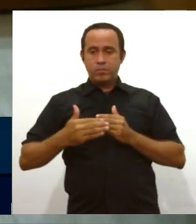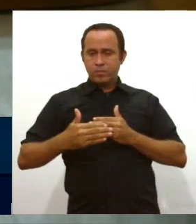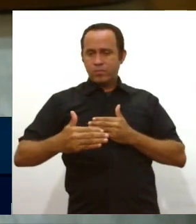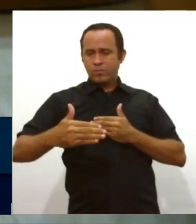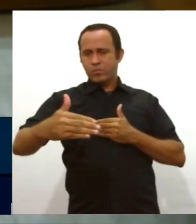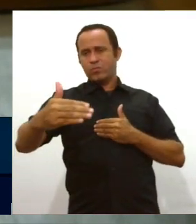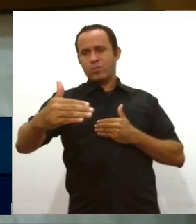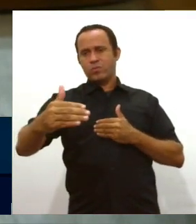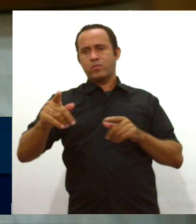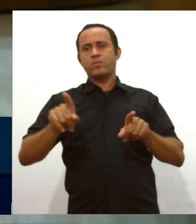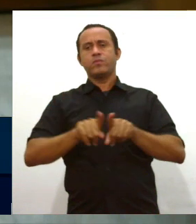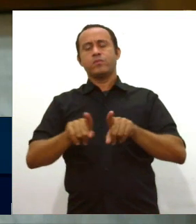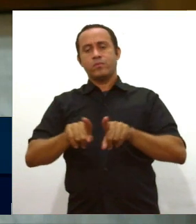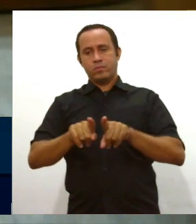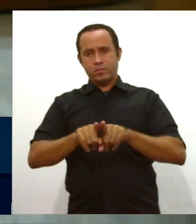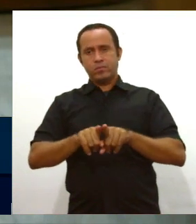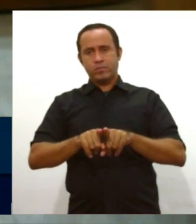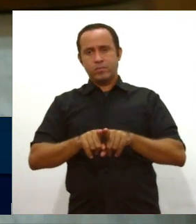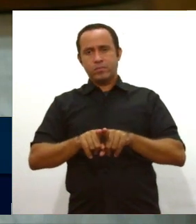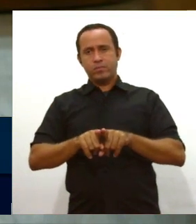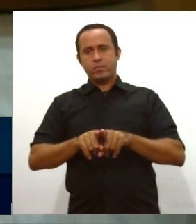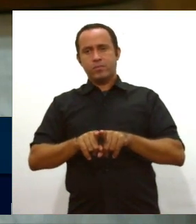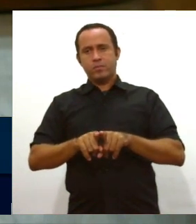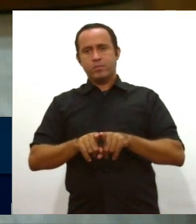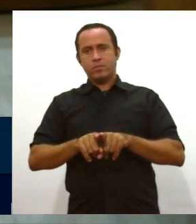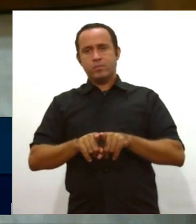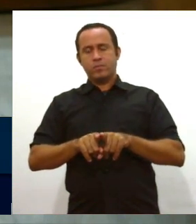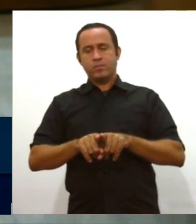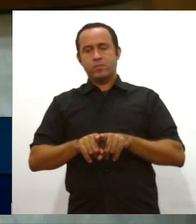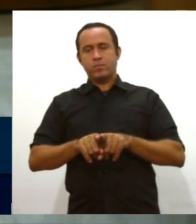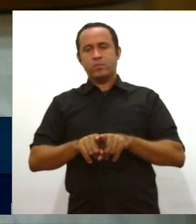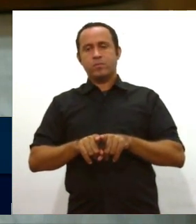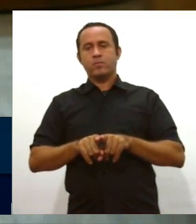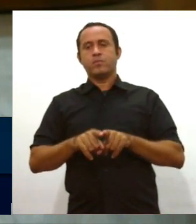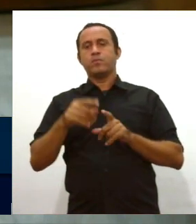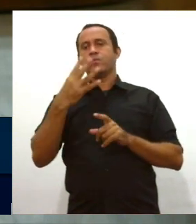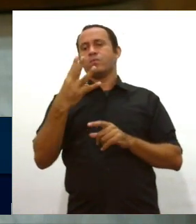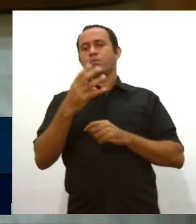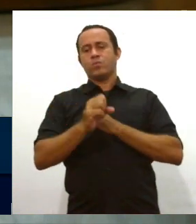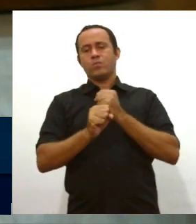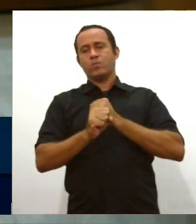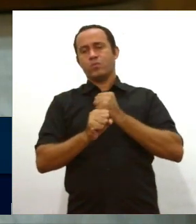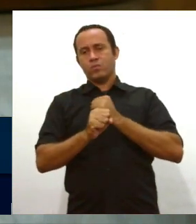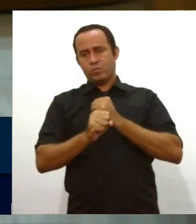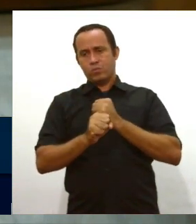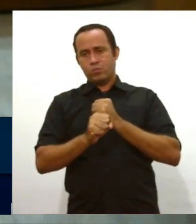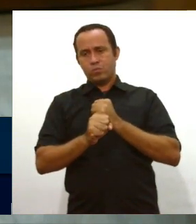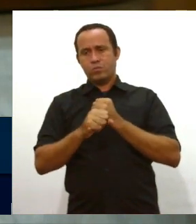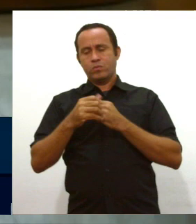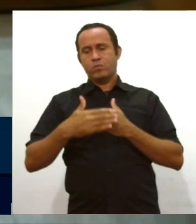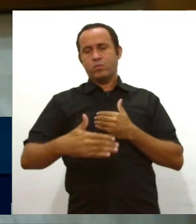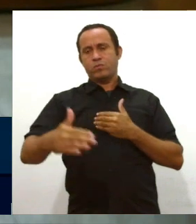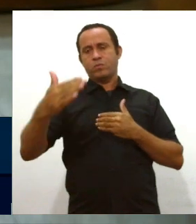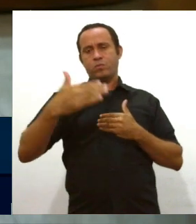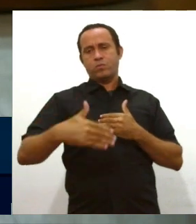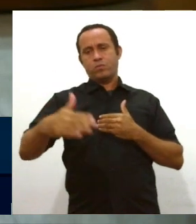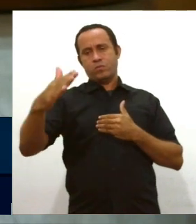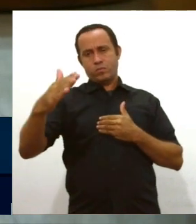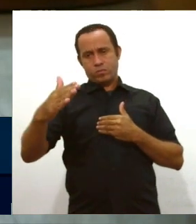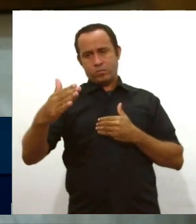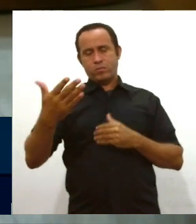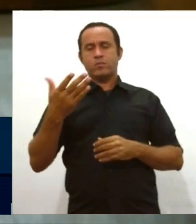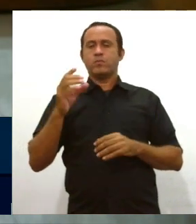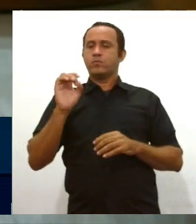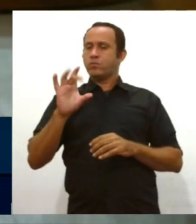concurso público tenha, pelo menos, o que o grande maior dos concursos tem, quatro anos de validade. Era isso, colegas deputados,